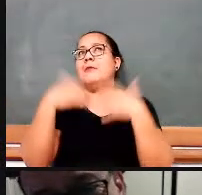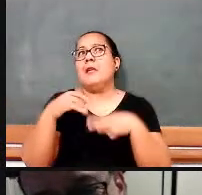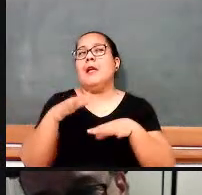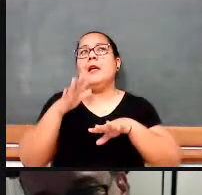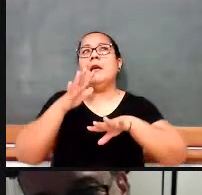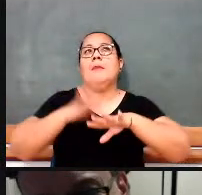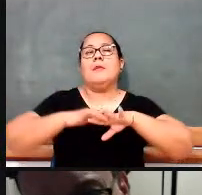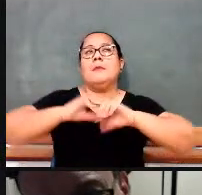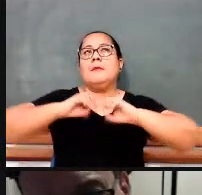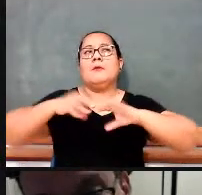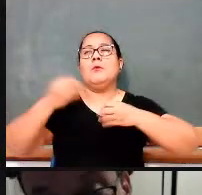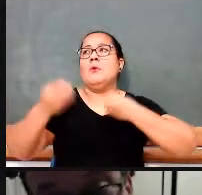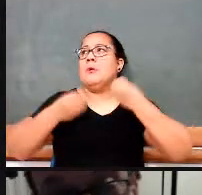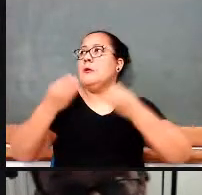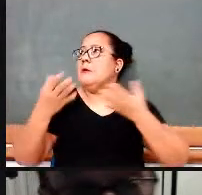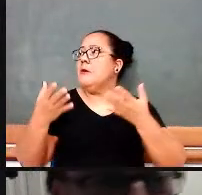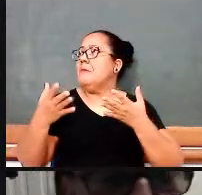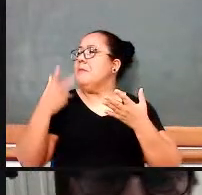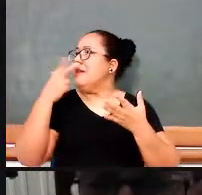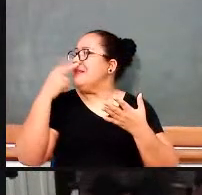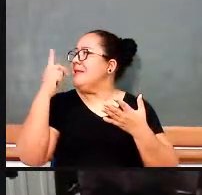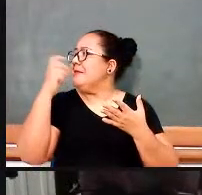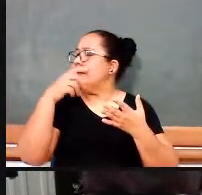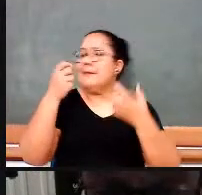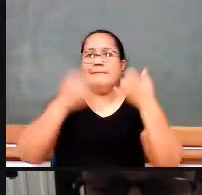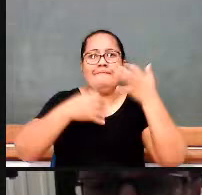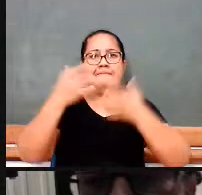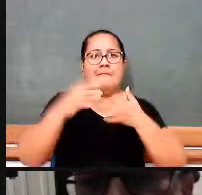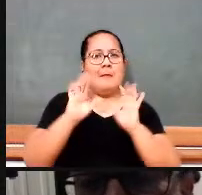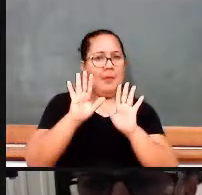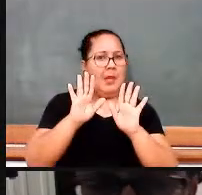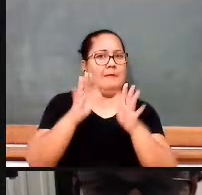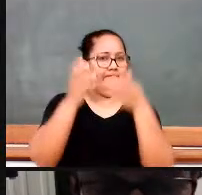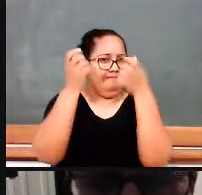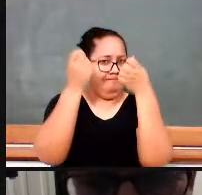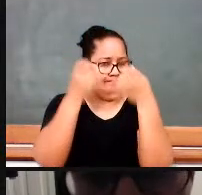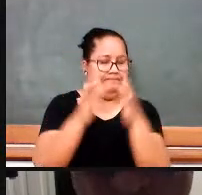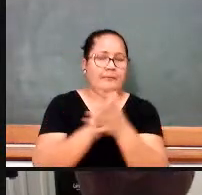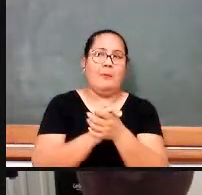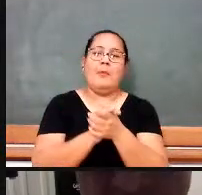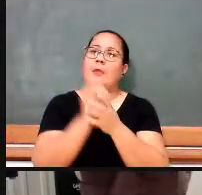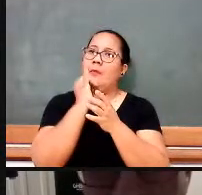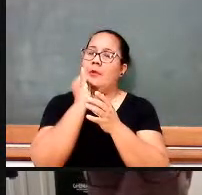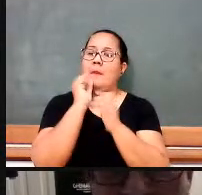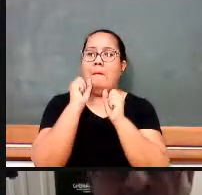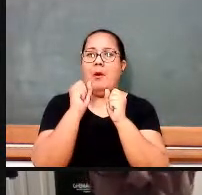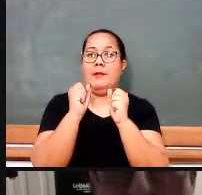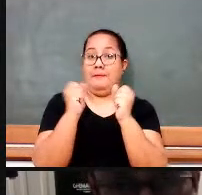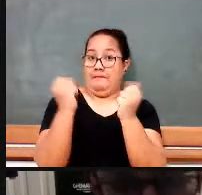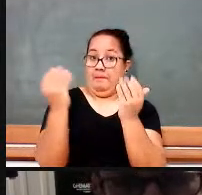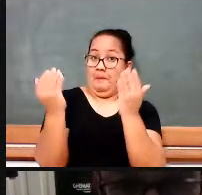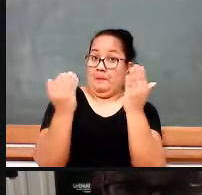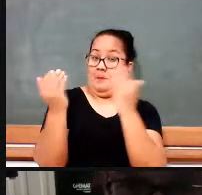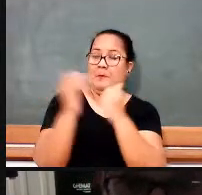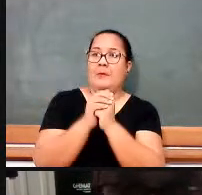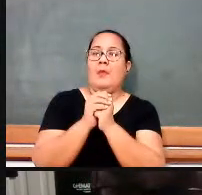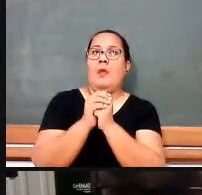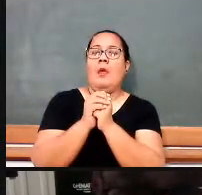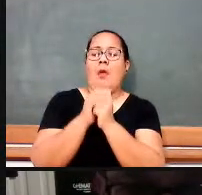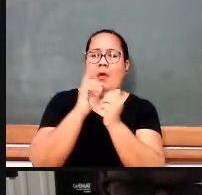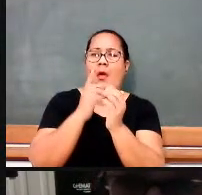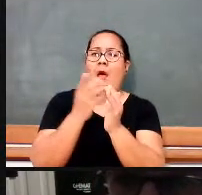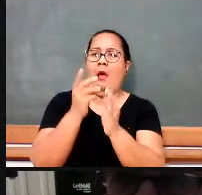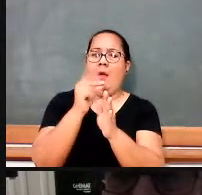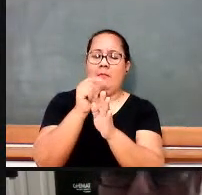matemática, coisa muito difícil. A gente pode fazer isso por comparação. Pode dizer assim, bom, teve um tempo, que é esse tempo